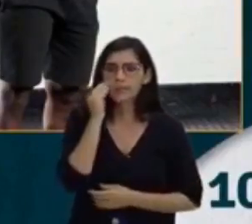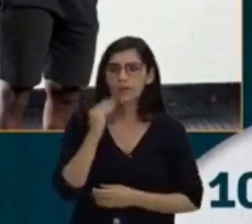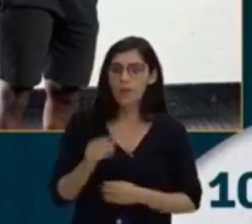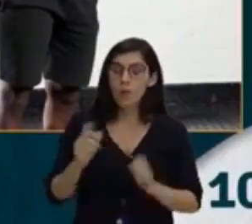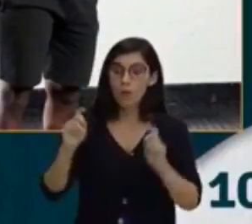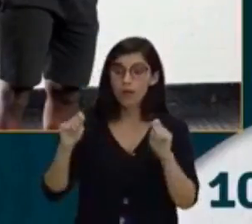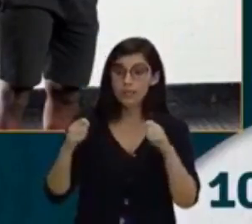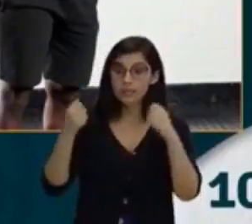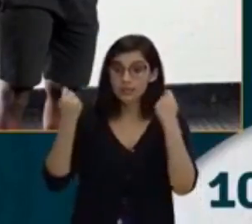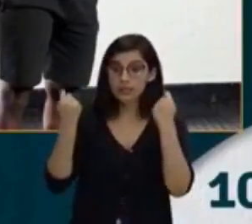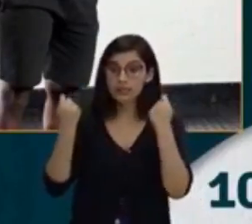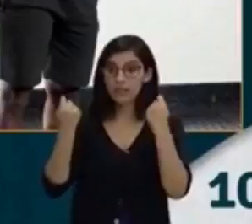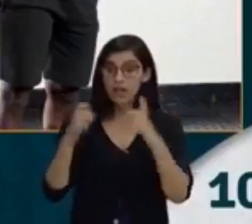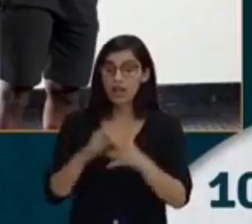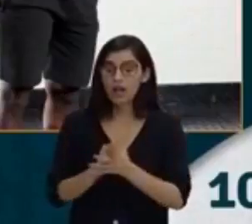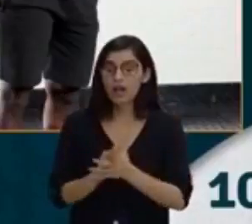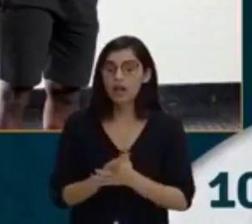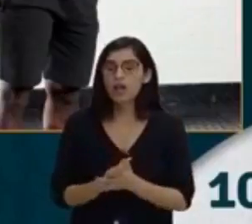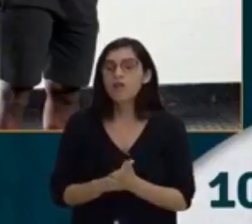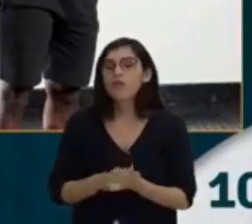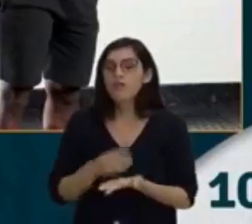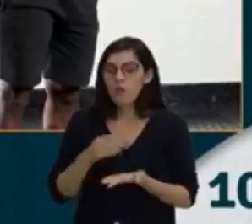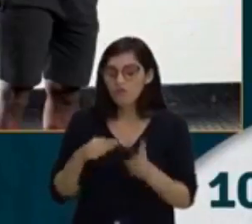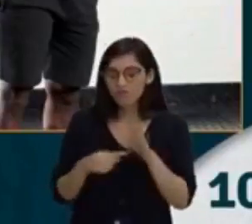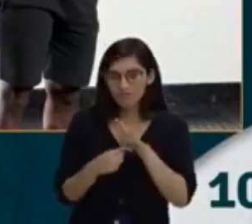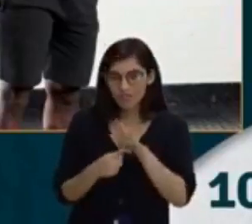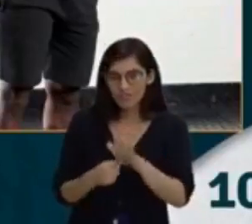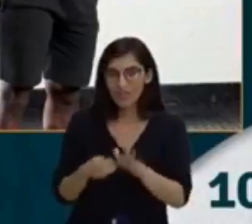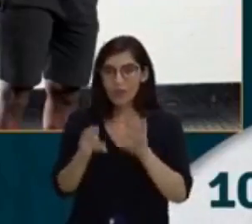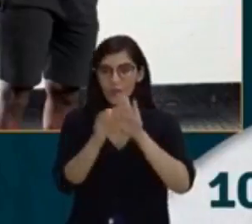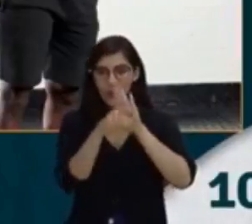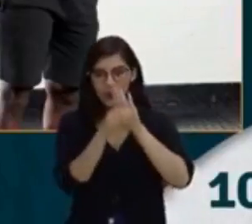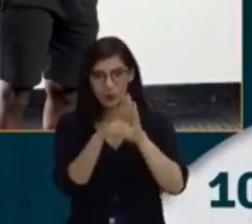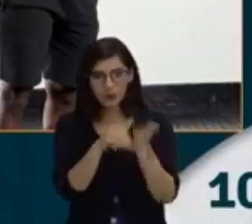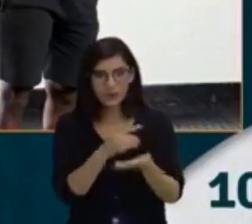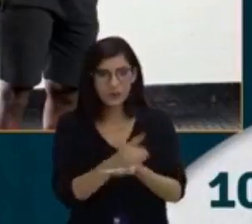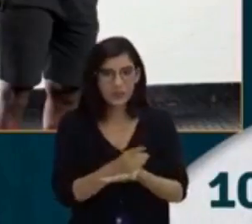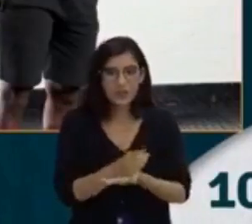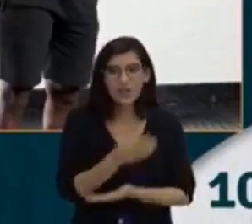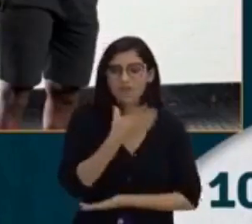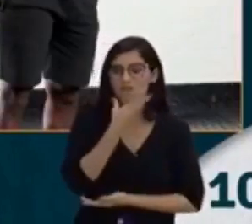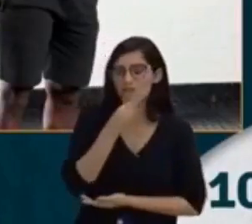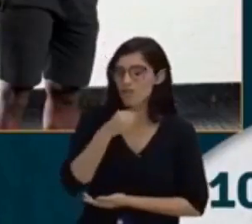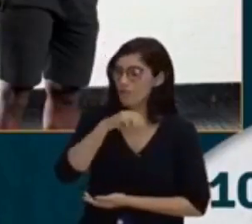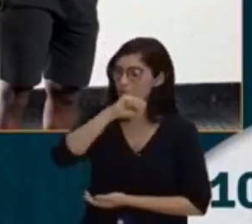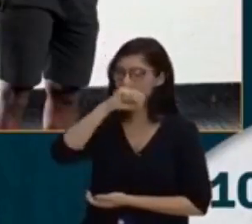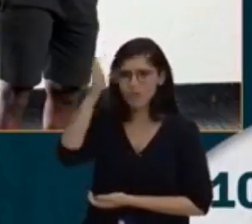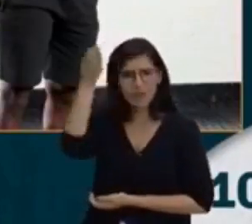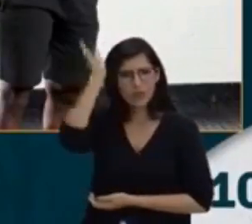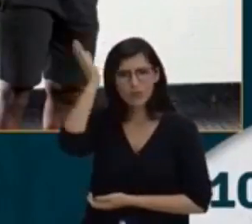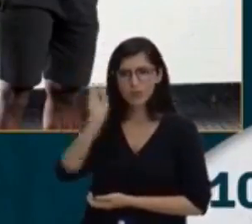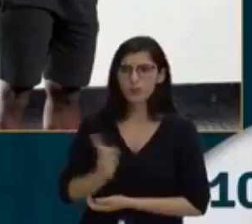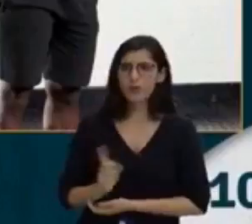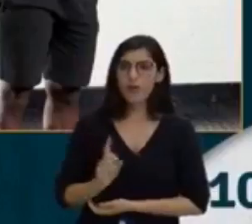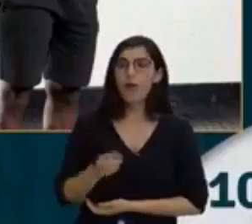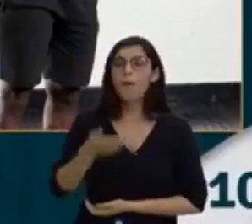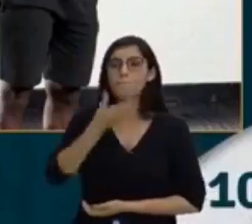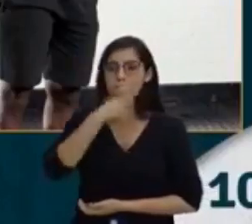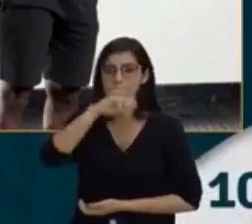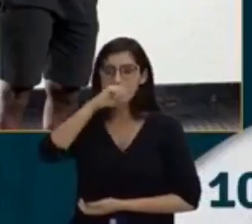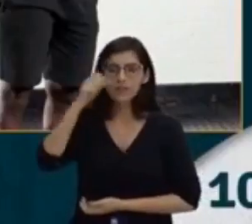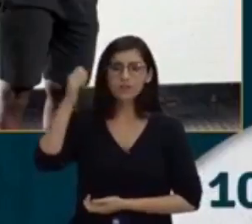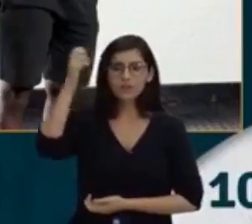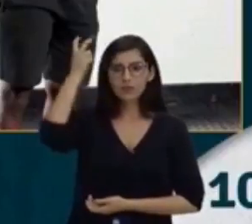Resistência. Eu vou novamente lá para o nosso dicionário, hein? Que não é o pai dos burros. É o pai dos inteligentes. Resistência é um